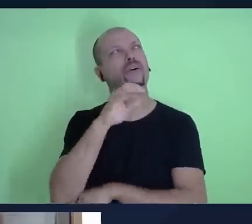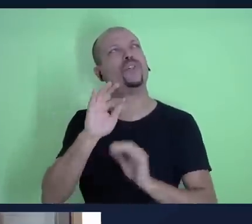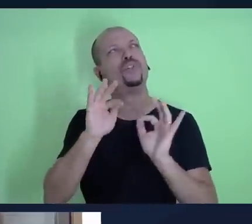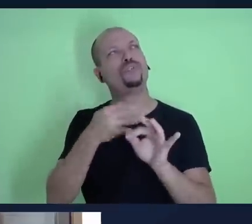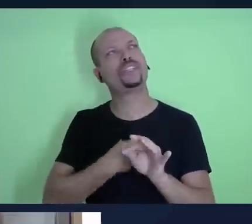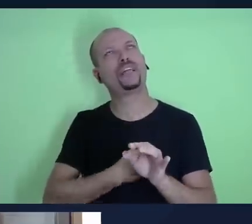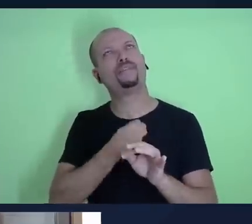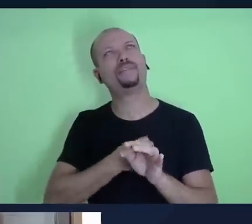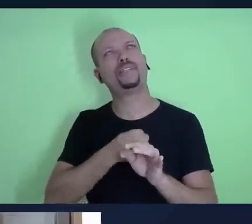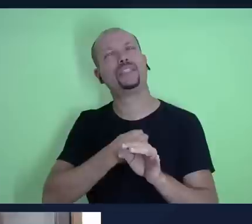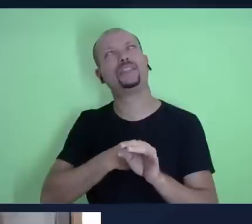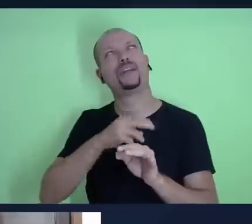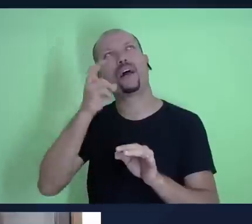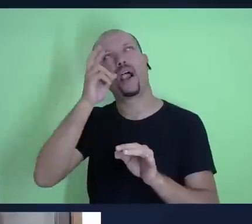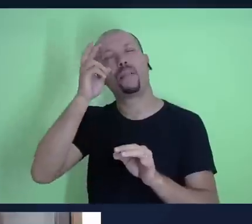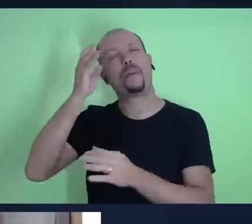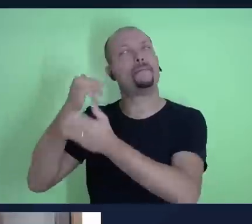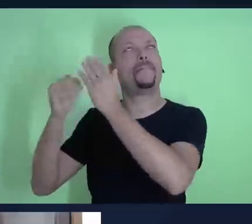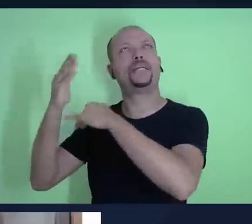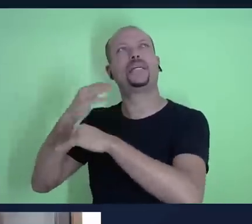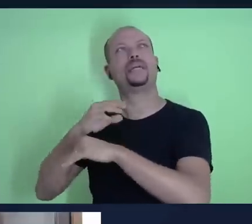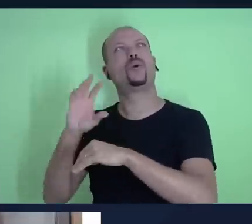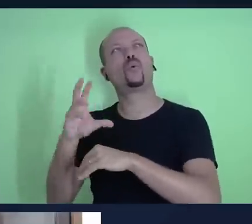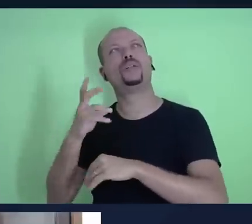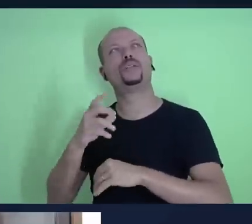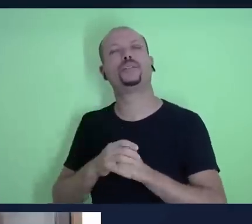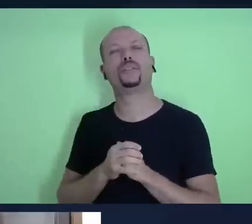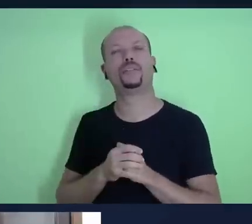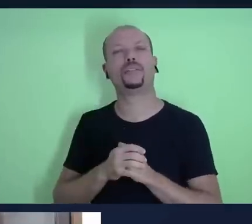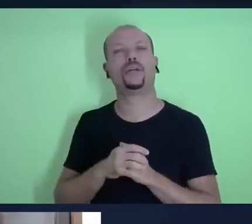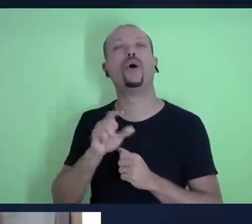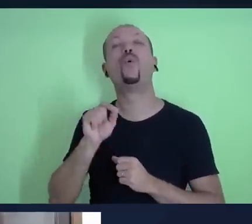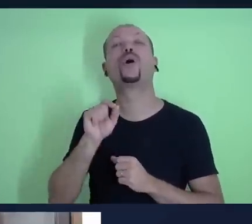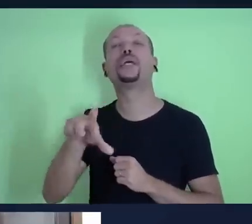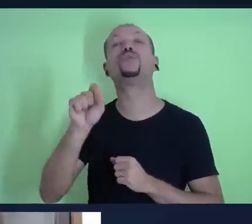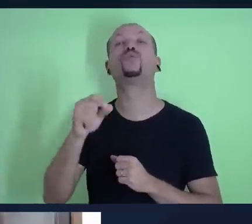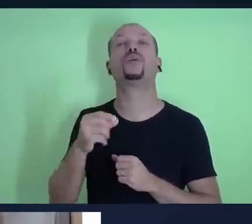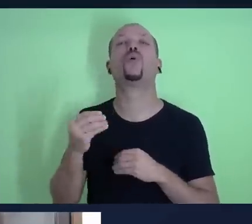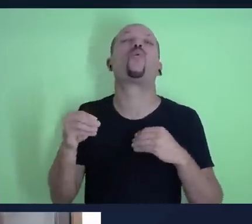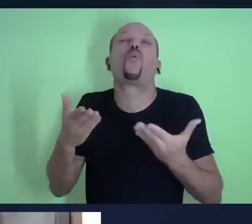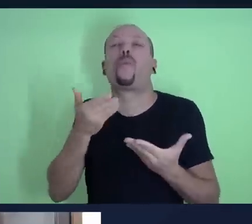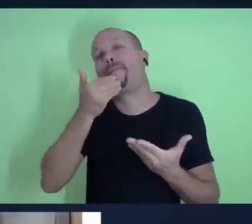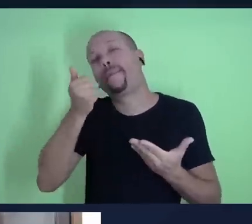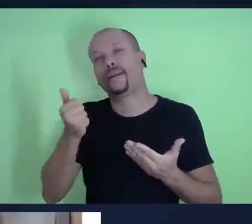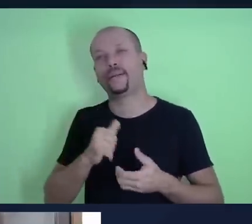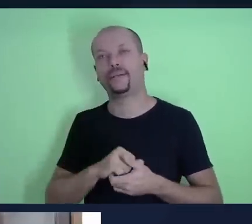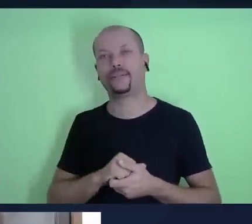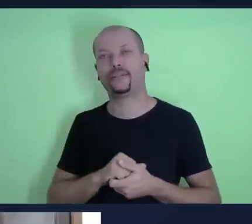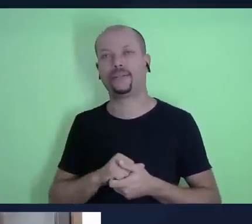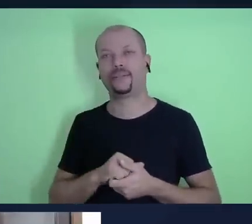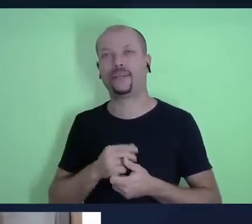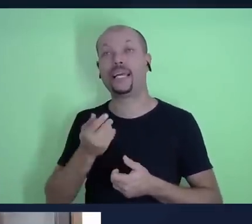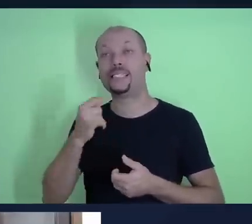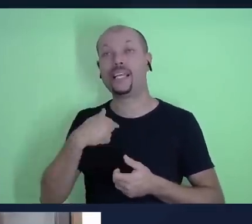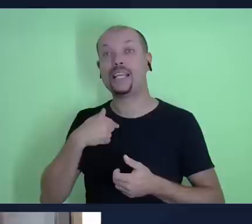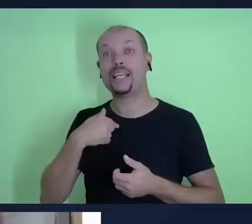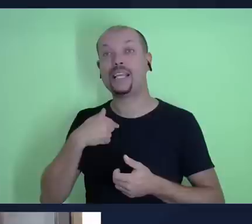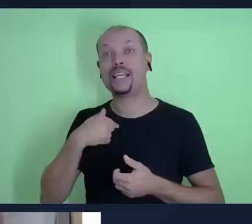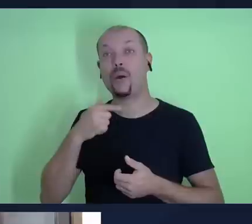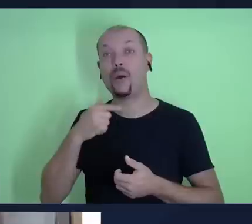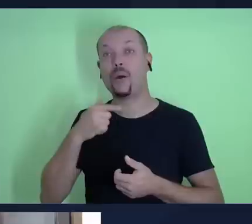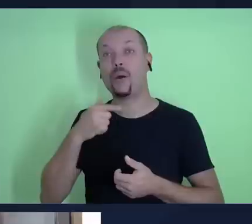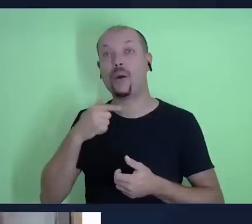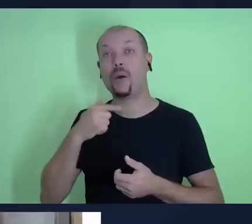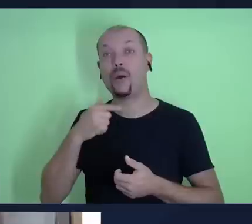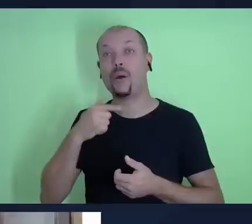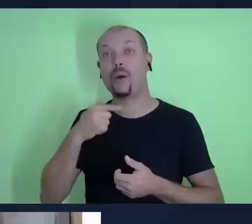para trás o que aconteceu na minha vida, que decisão seria melhor se eu me colocasse lá na frente olhando para trás, né? É um